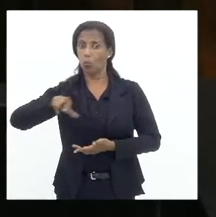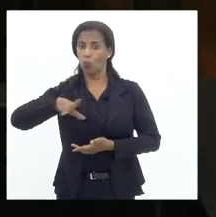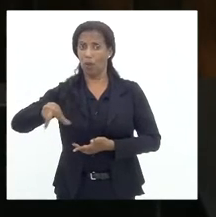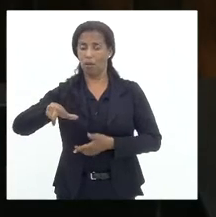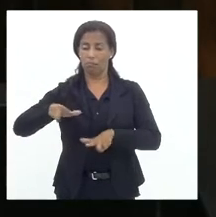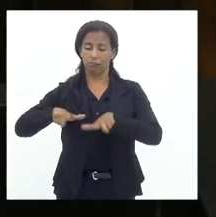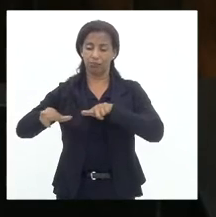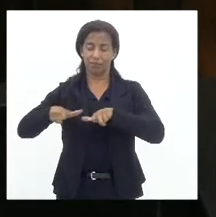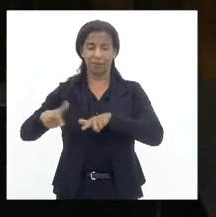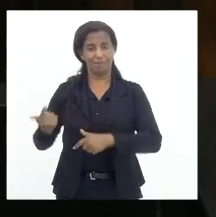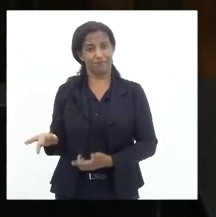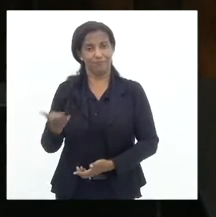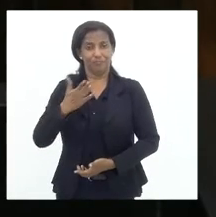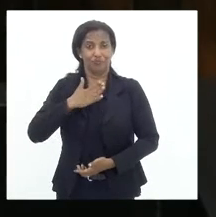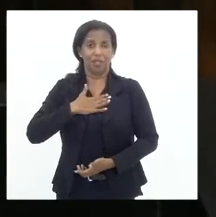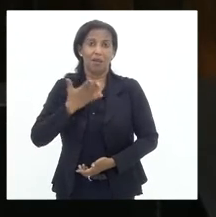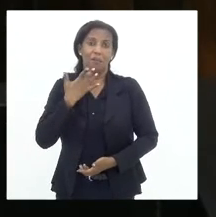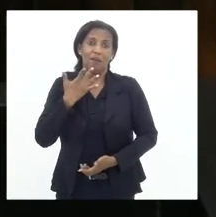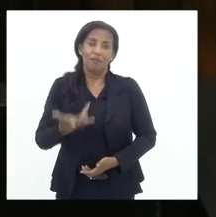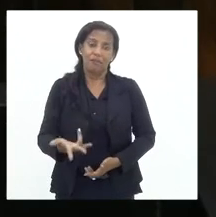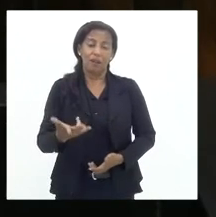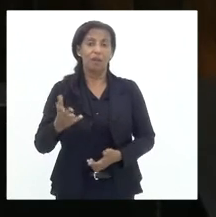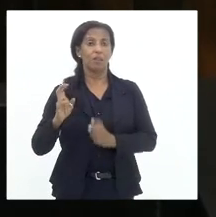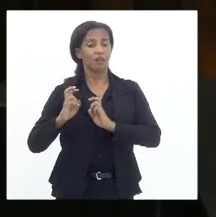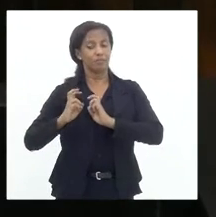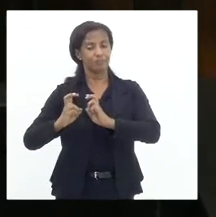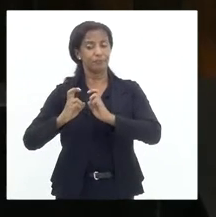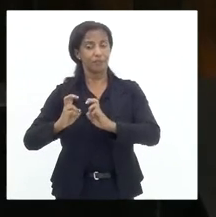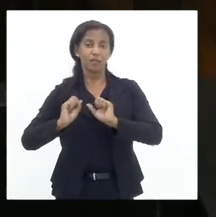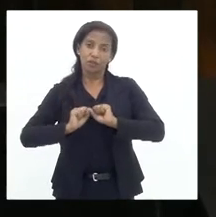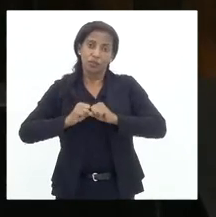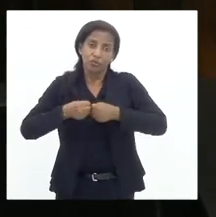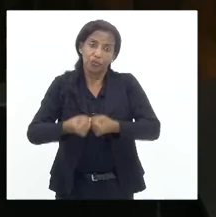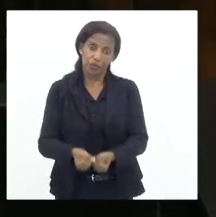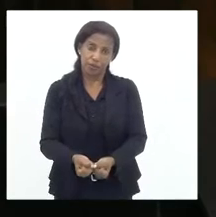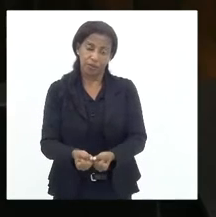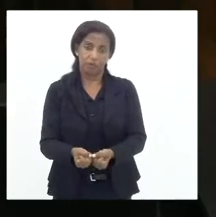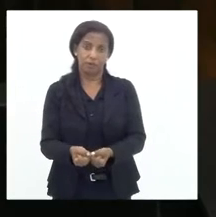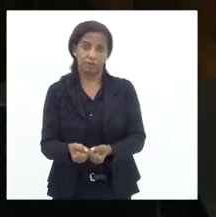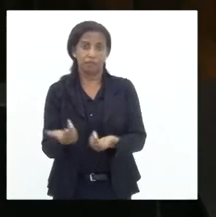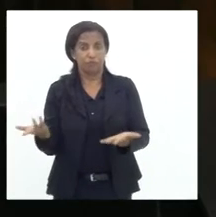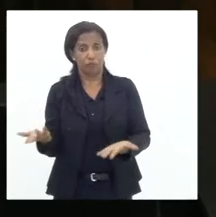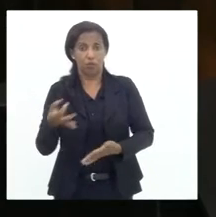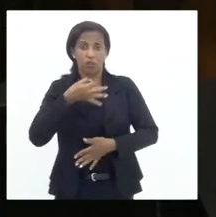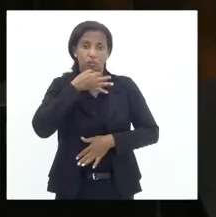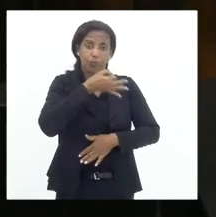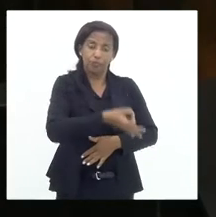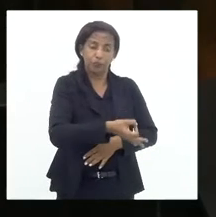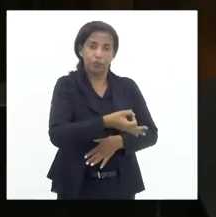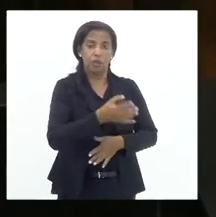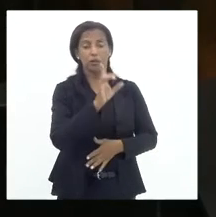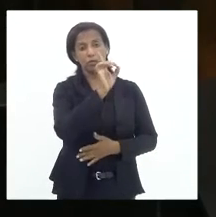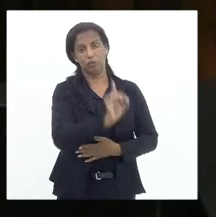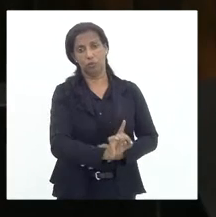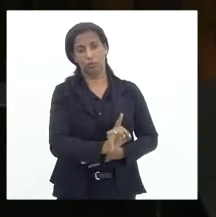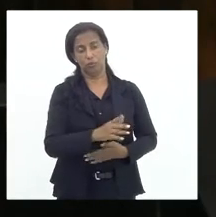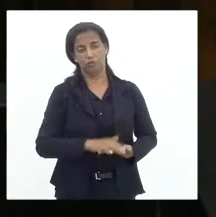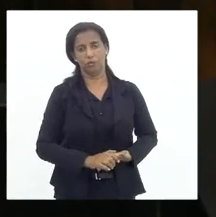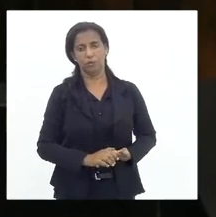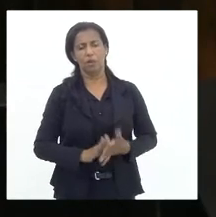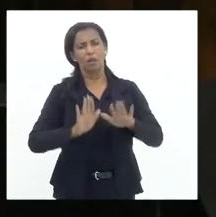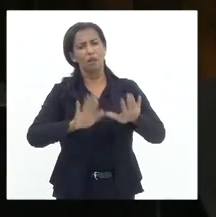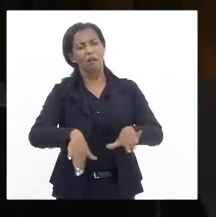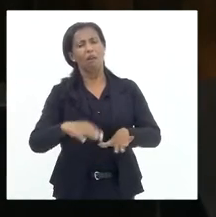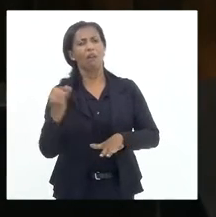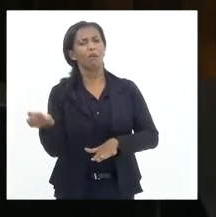gostariam, mas diz que a supervia está se esforçando muito, foi essa a colocação do diretor. Mas é